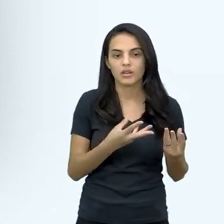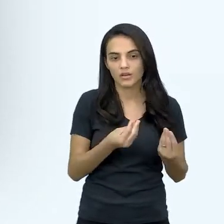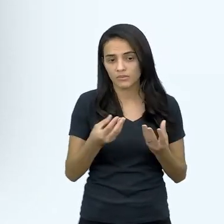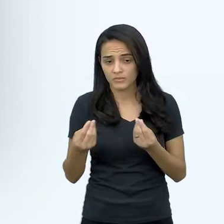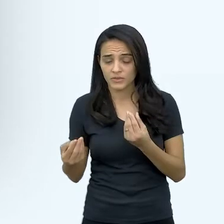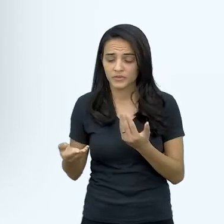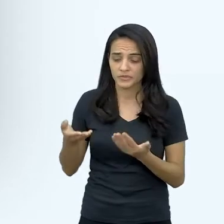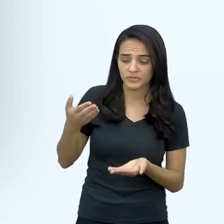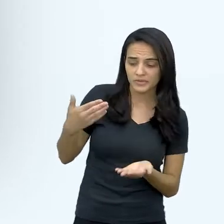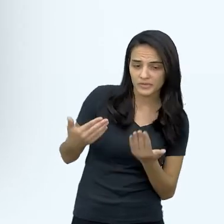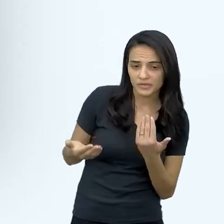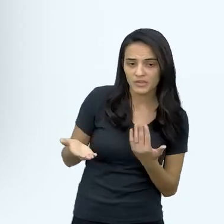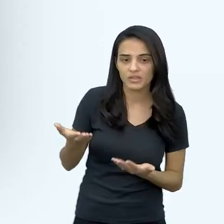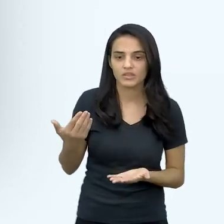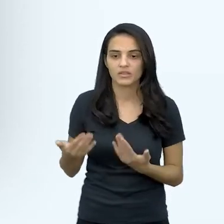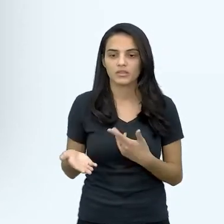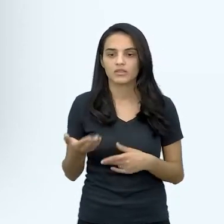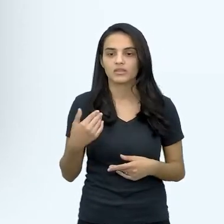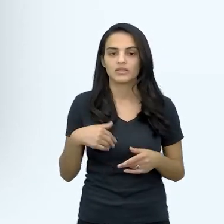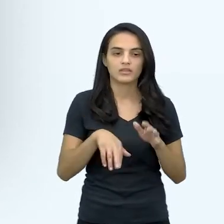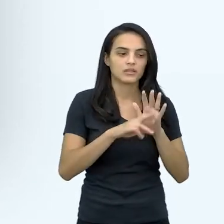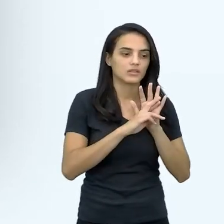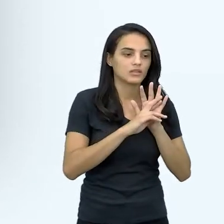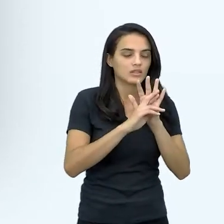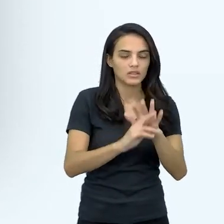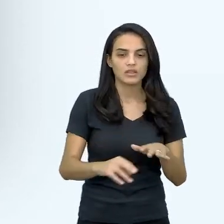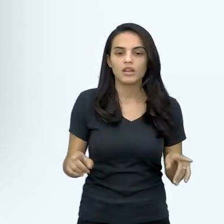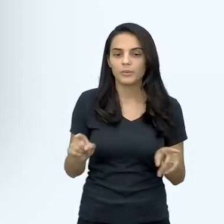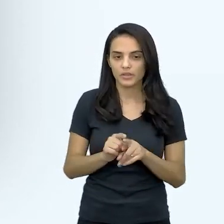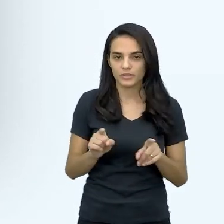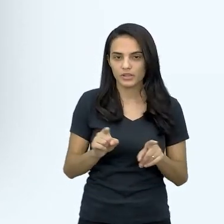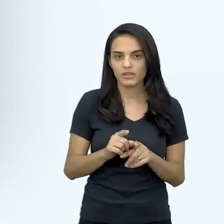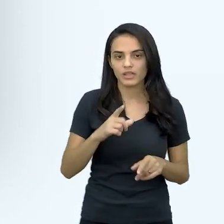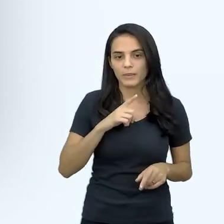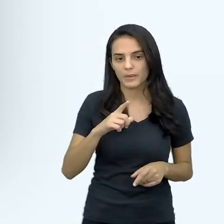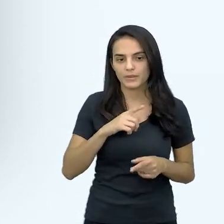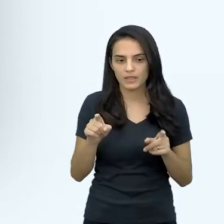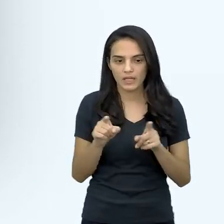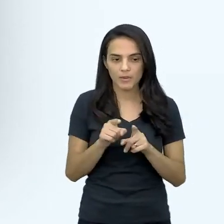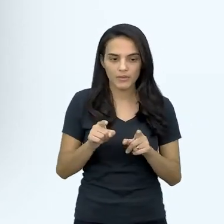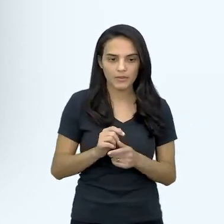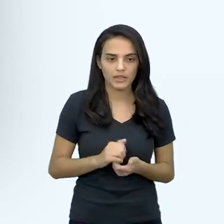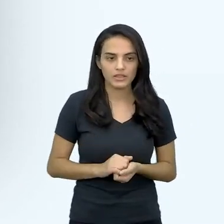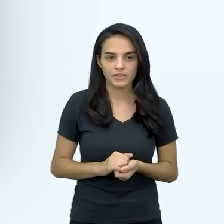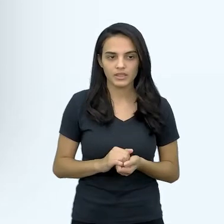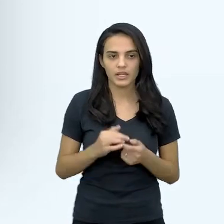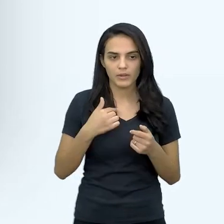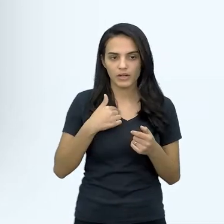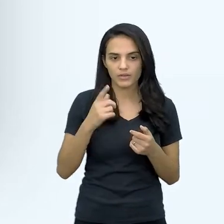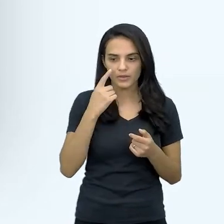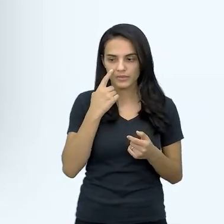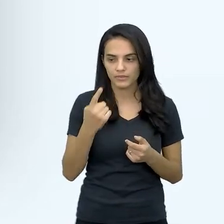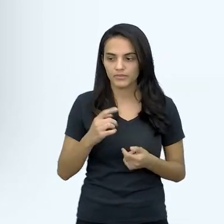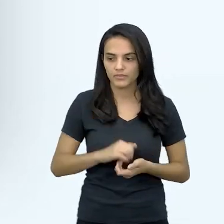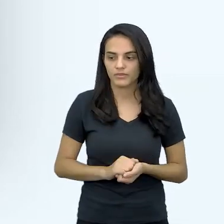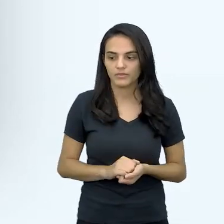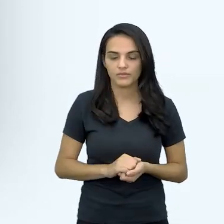variável, né, desde a administração de ferro, suplementos vitamínicos, em casos menos graves, né, até a